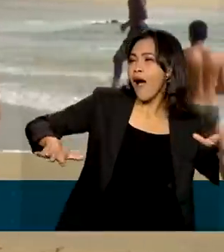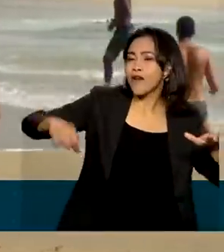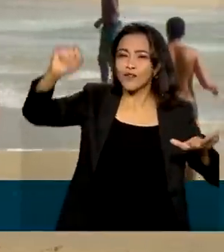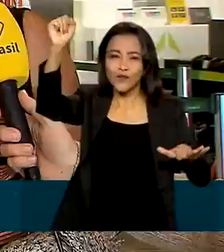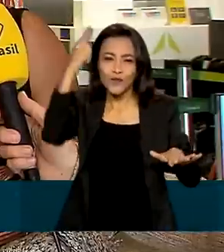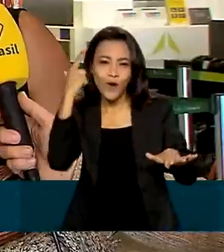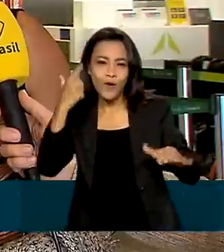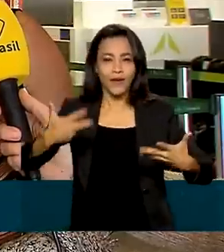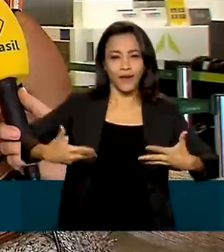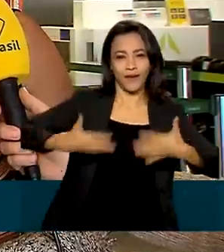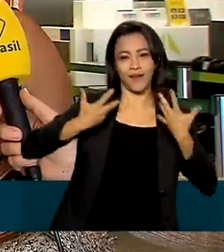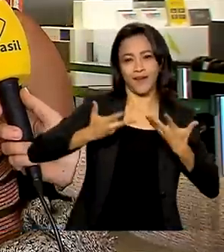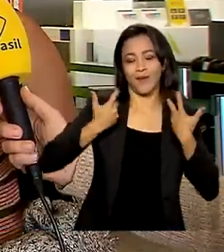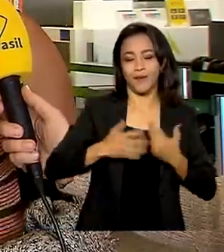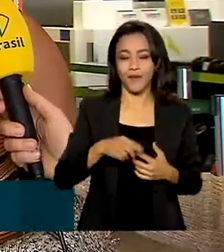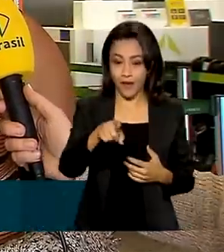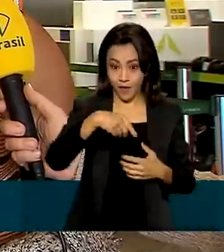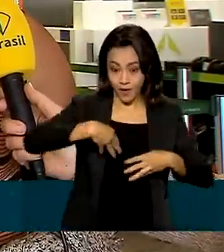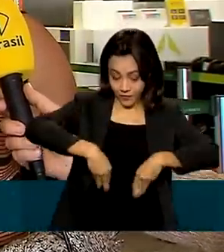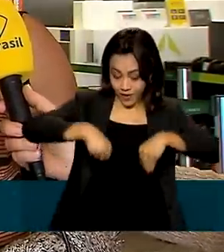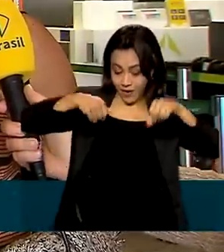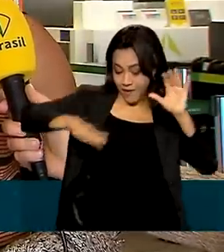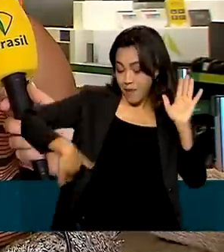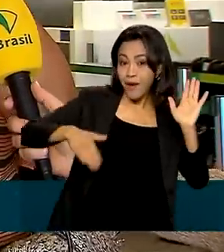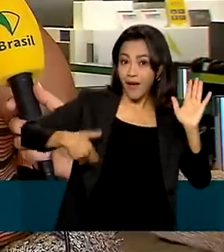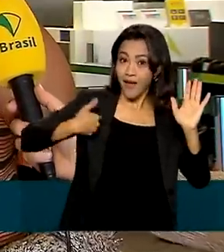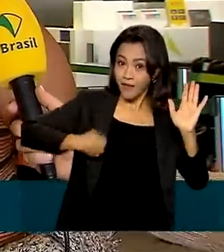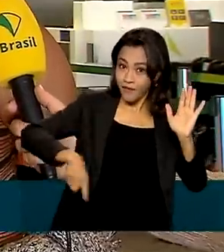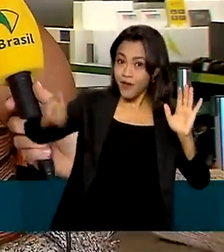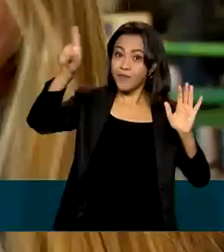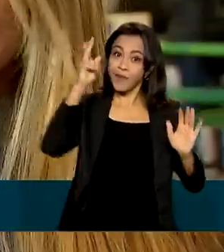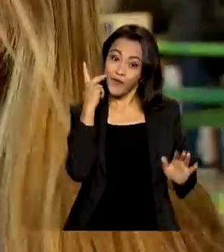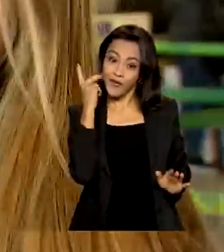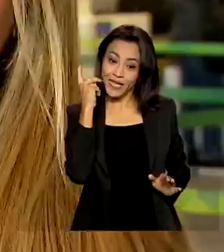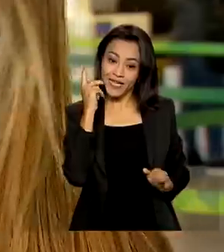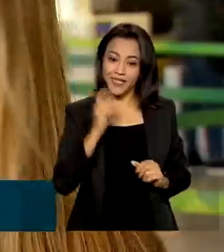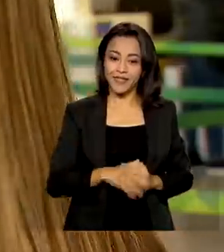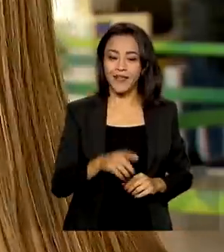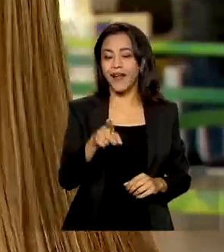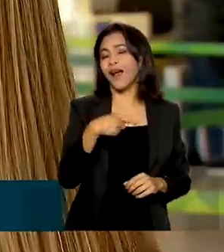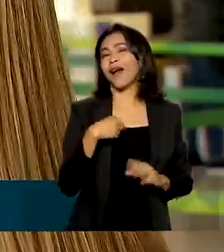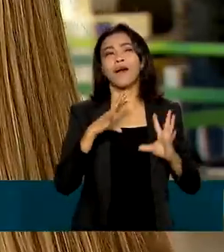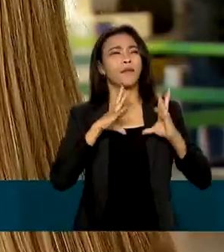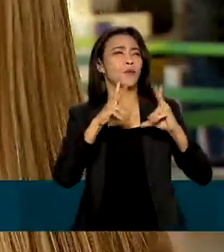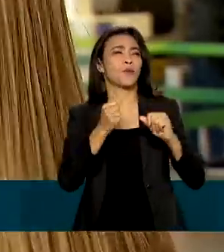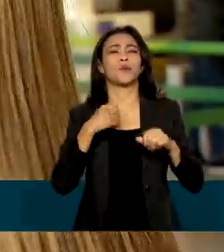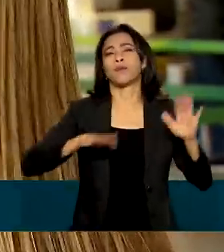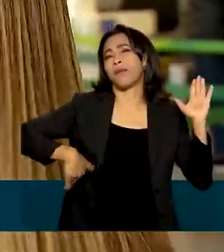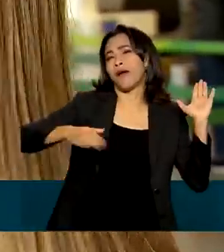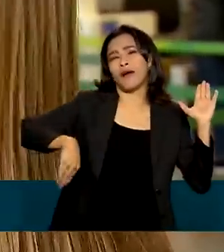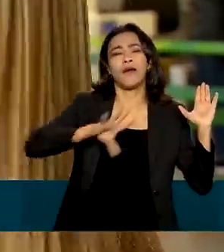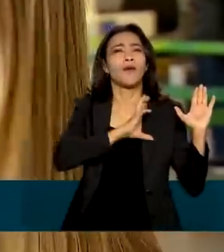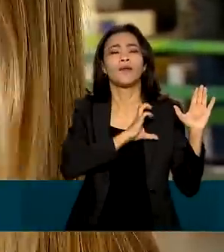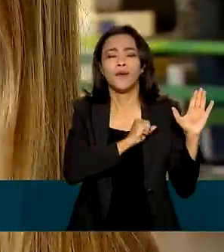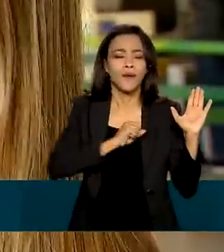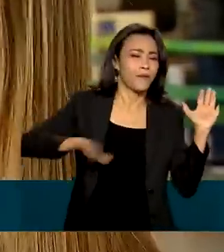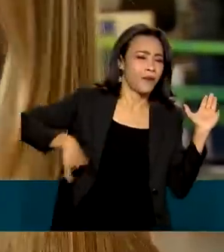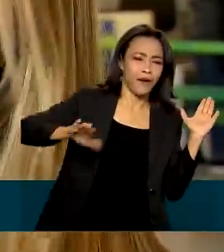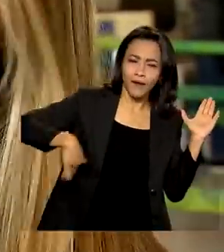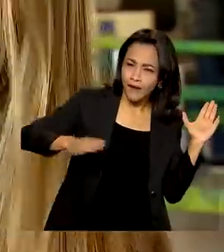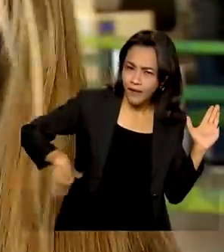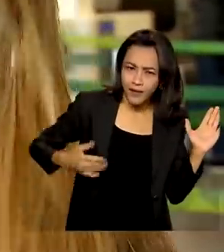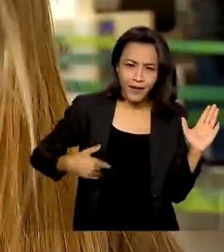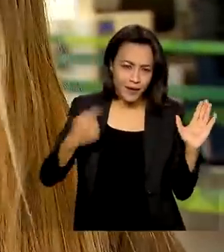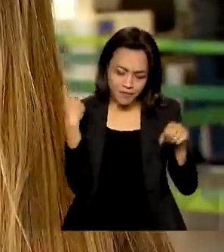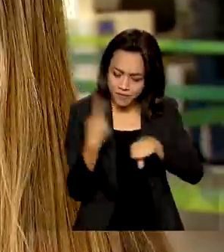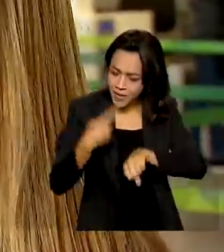calor. A gente vai para a praia agora. Estamos indo para a Fortaleza. Para mim é tudo praia. Eu amo praia e assim,